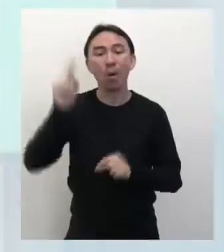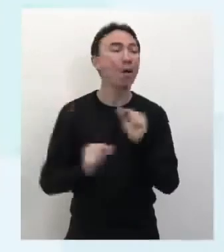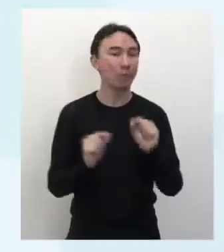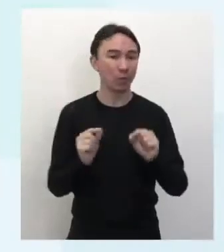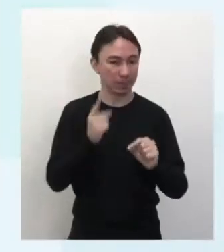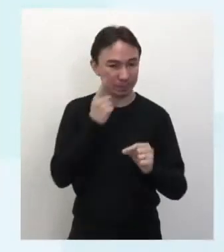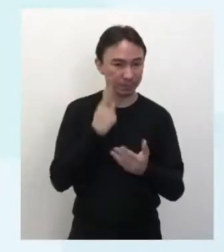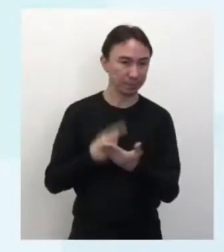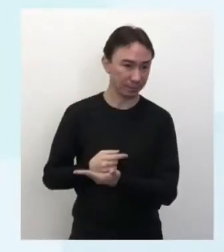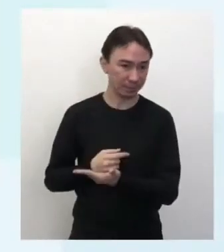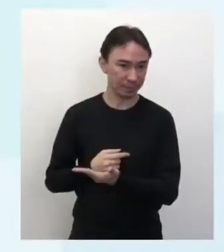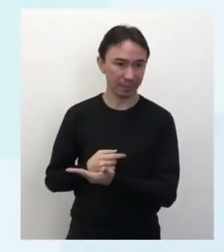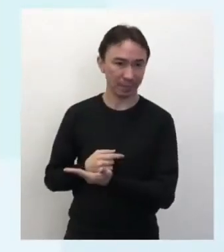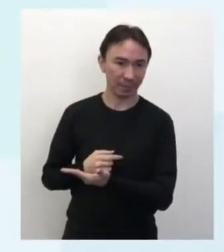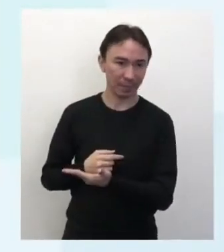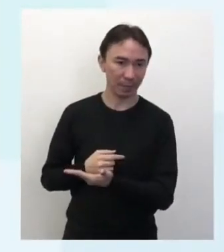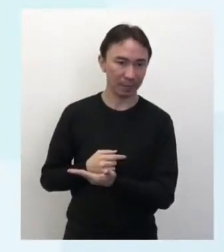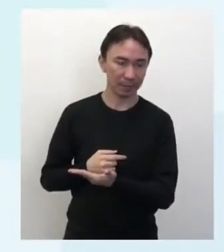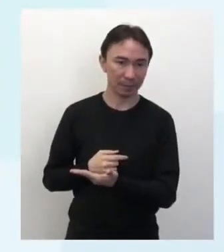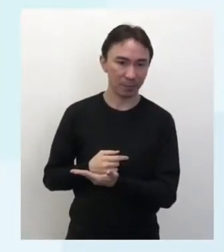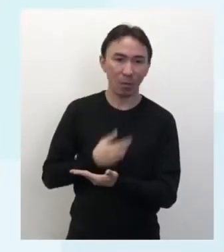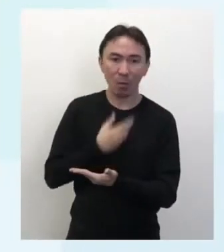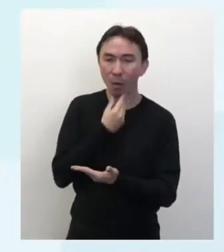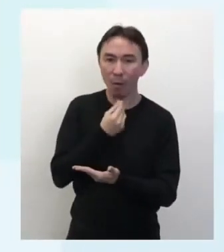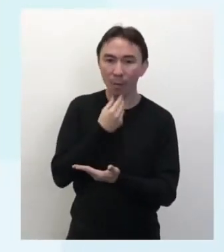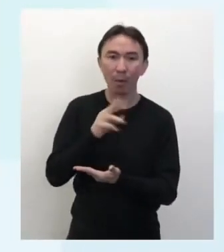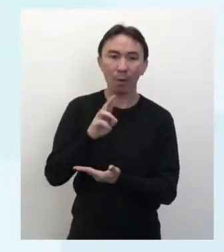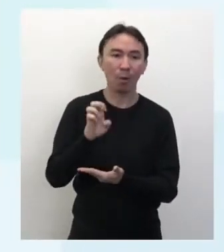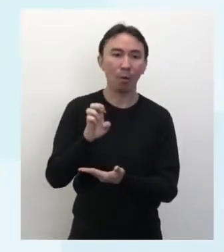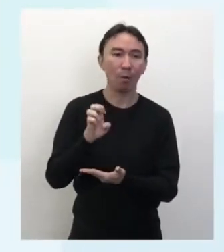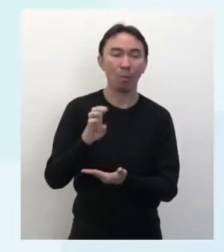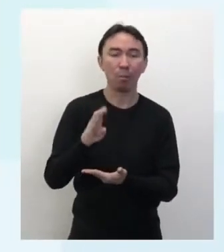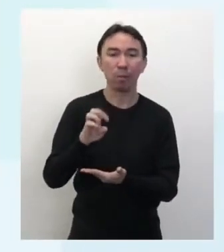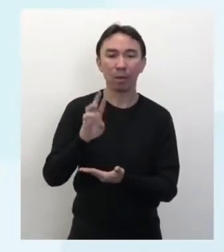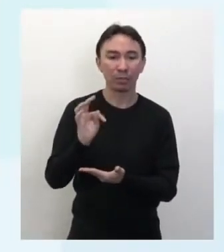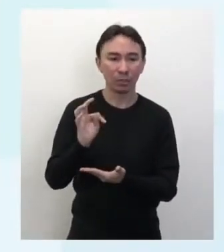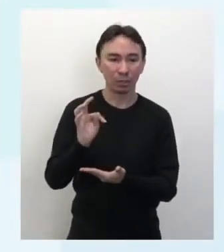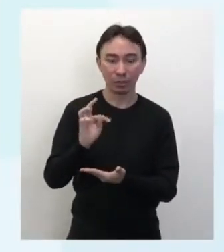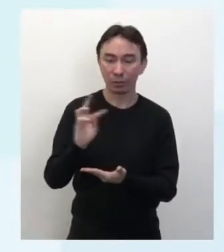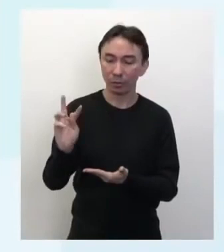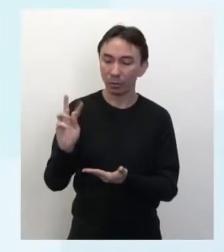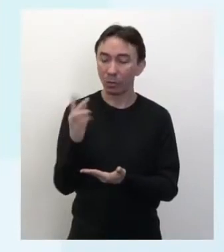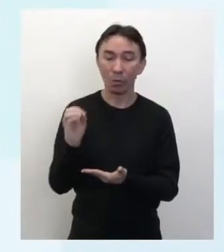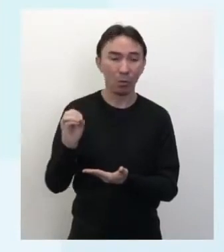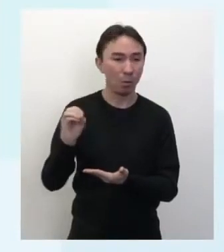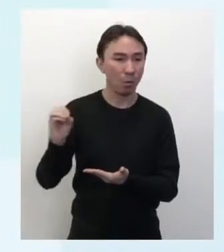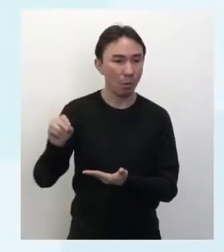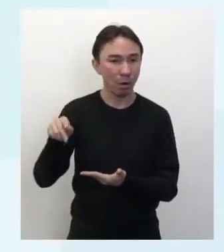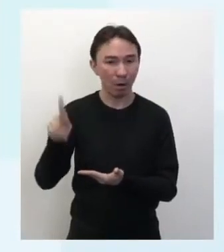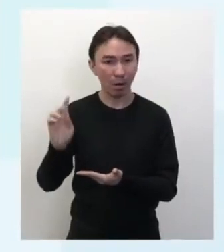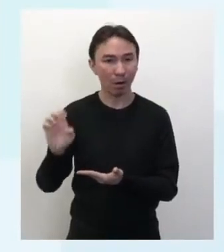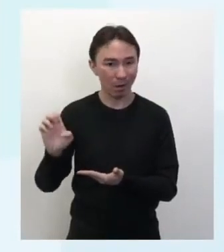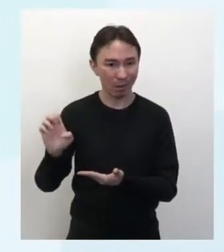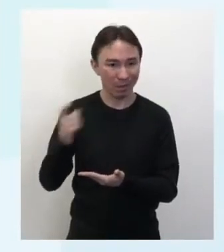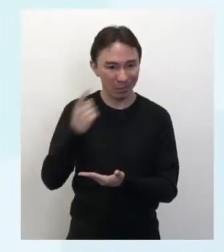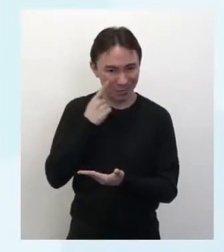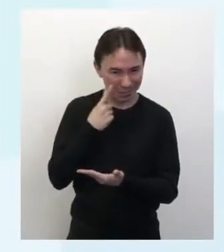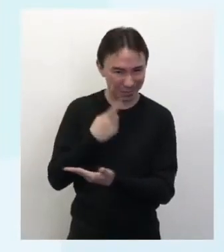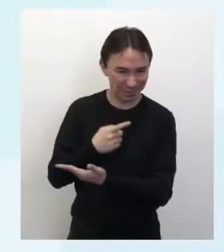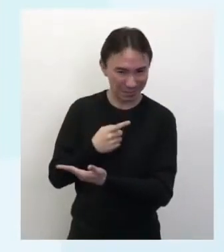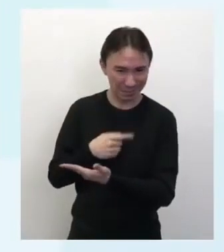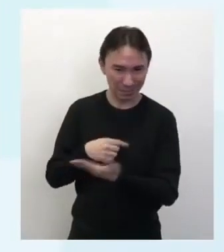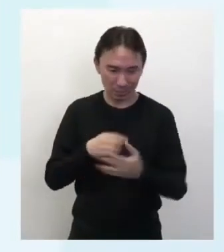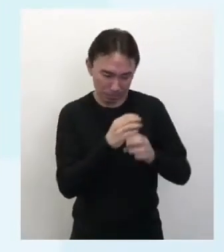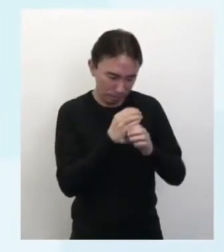na tela para você, isso, esse aí é o Robert Hooke. Então, ele foi o primeiro, tá vendo o microscópio dele como era